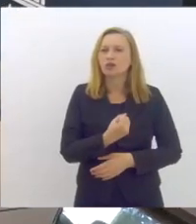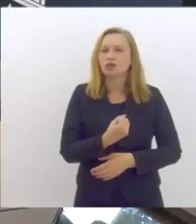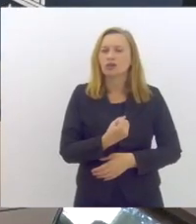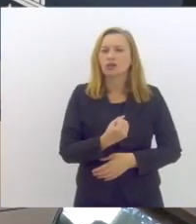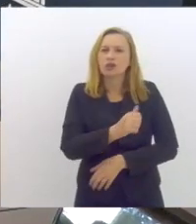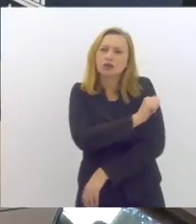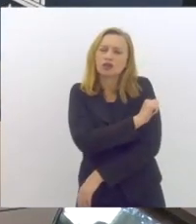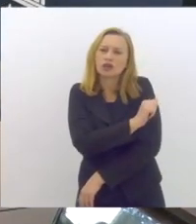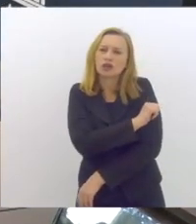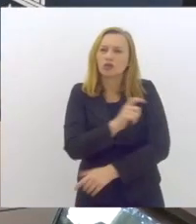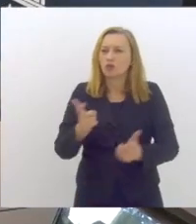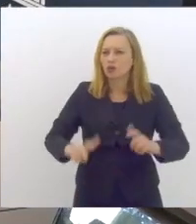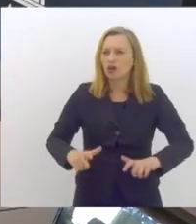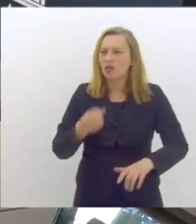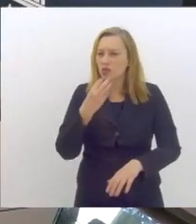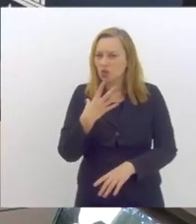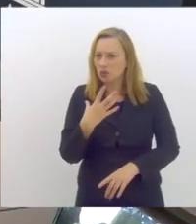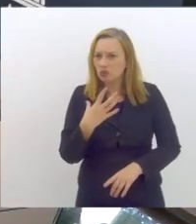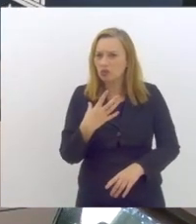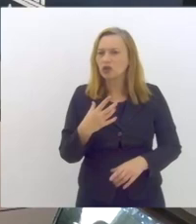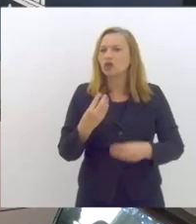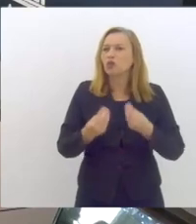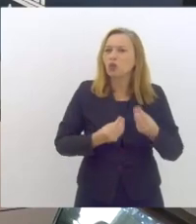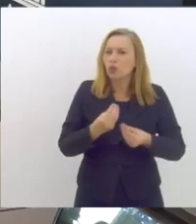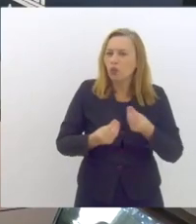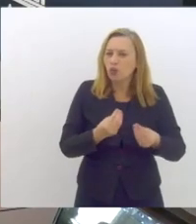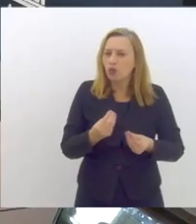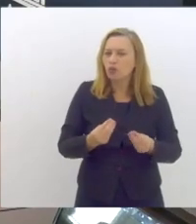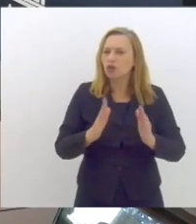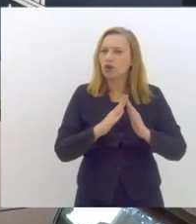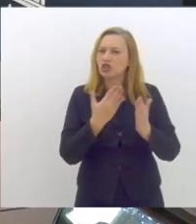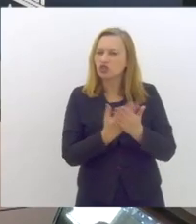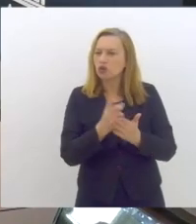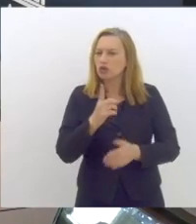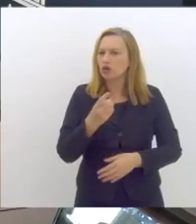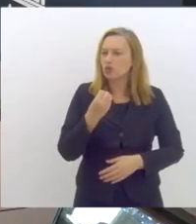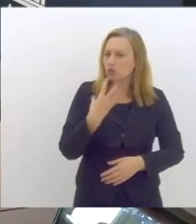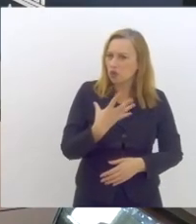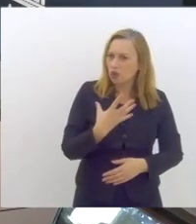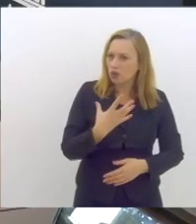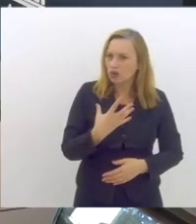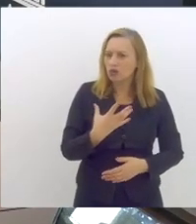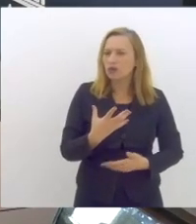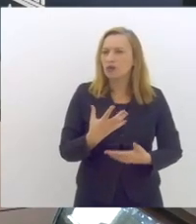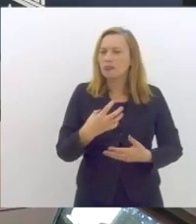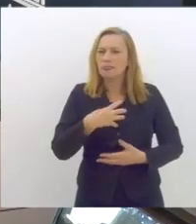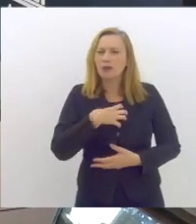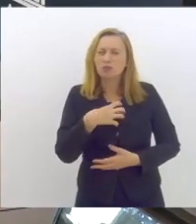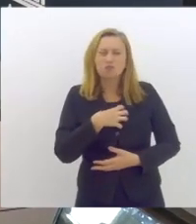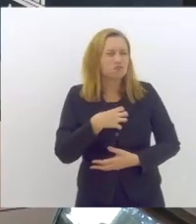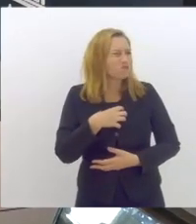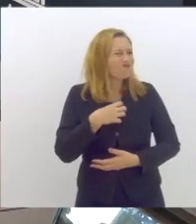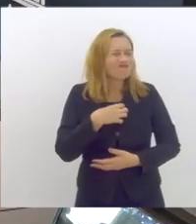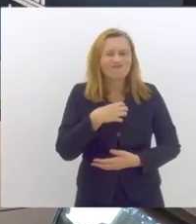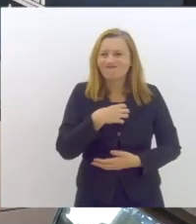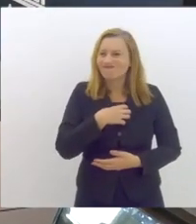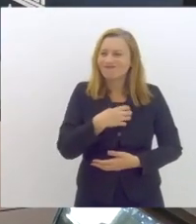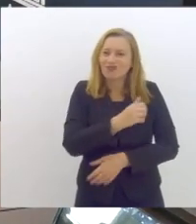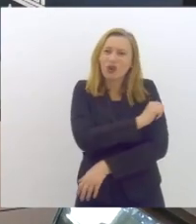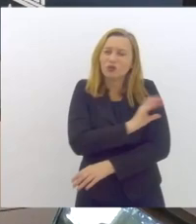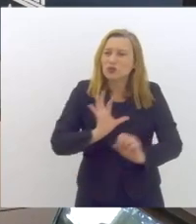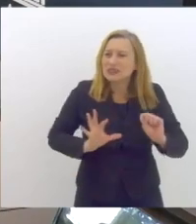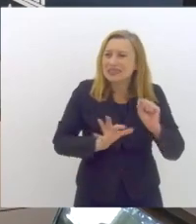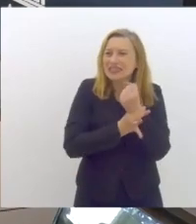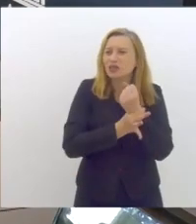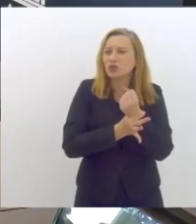escolar um ambiente agradável e como o ambiente escolar não sendo um ambiente agradável os alunos não se sentem seguros,